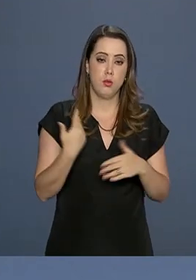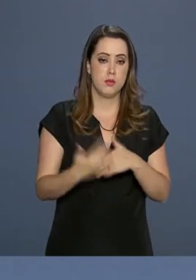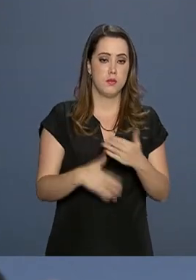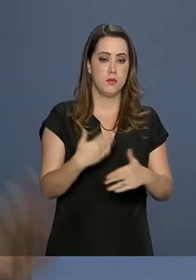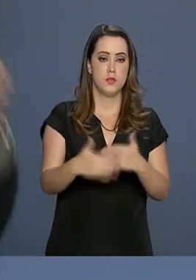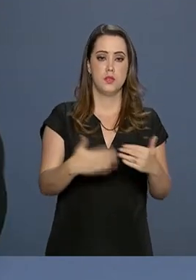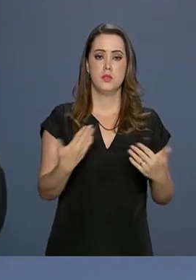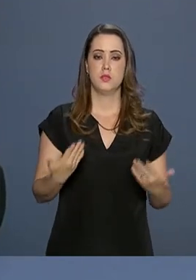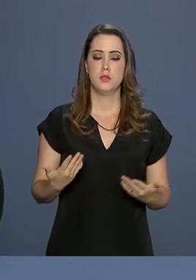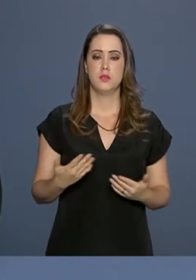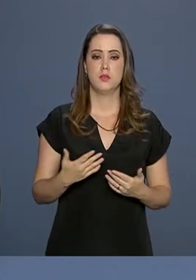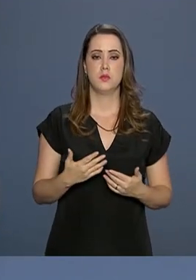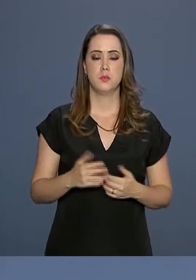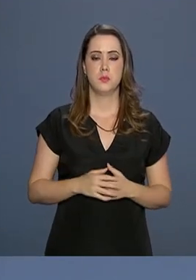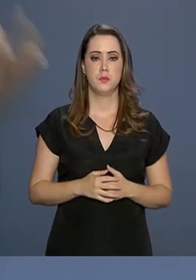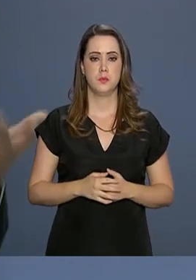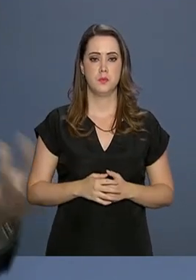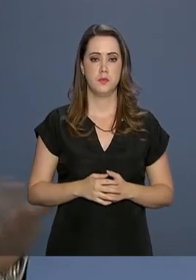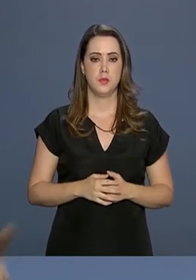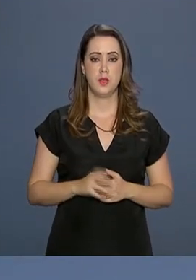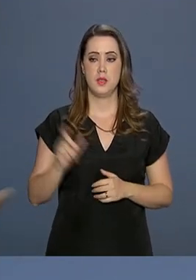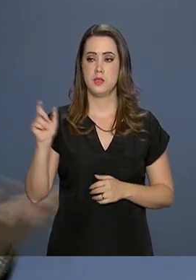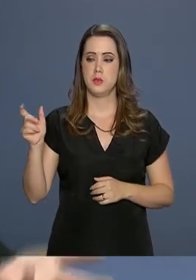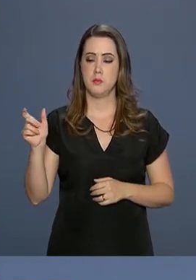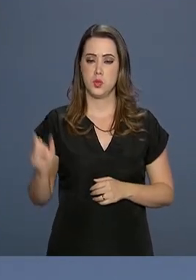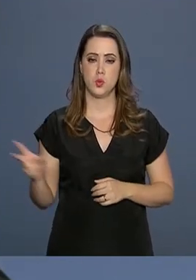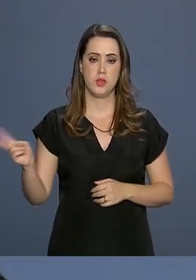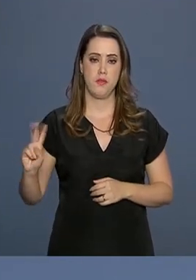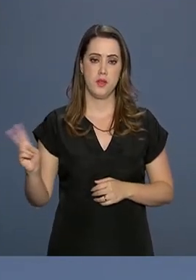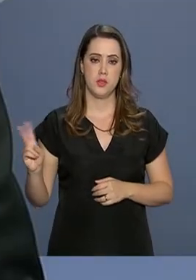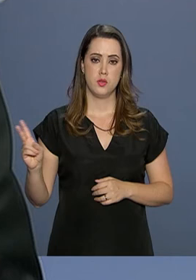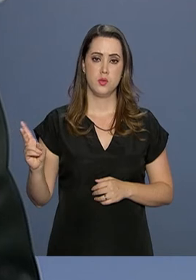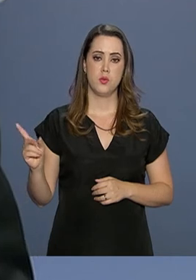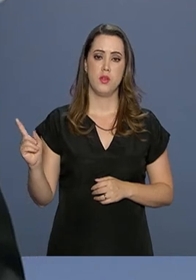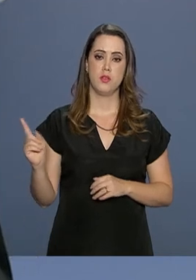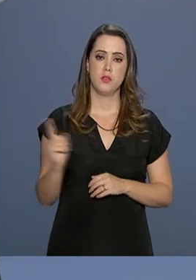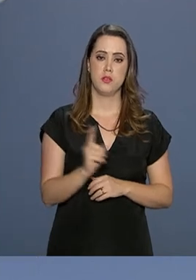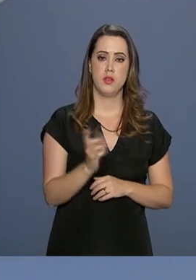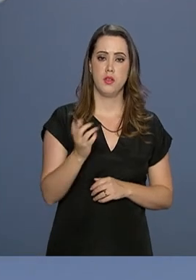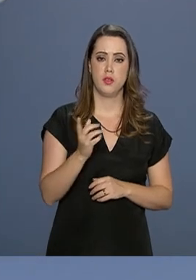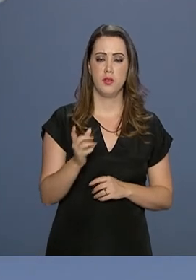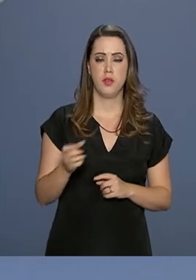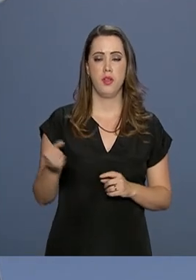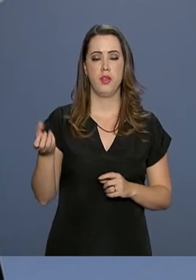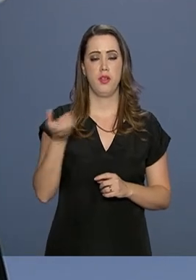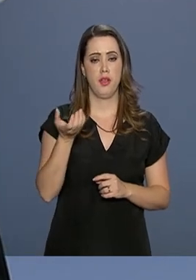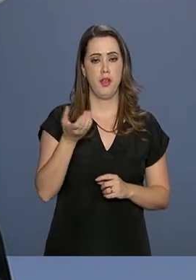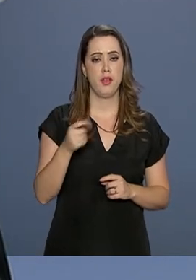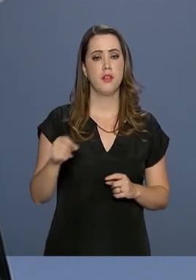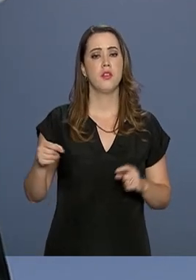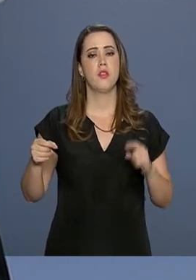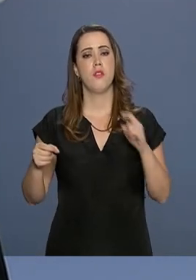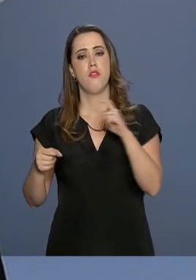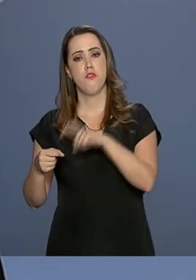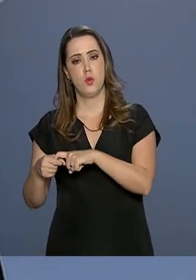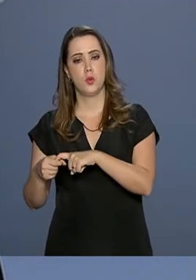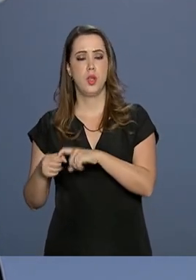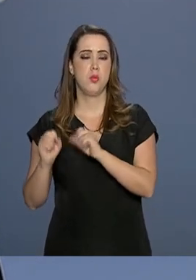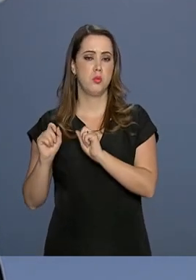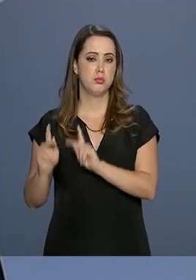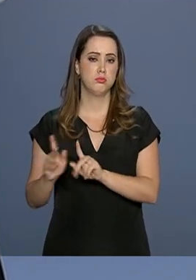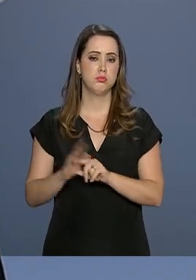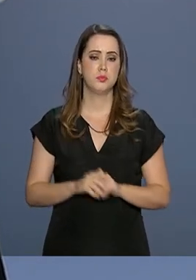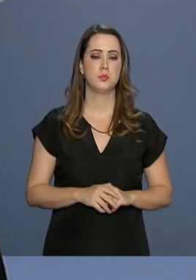enfim, alguns venezuelanos que saíram desejam retornar. Segundo o chanceler brasileiro, assim que a Venezuela